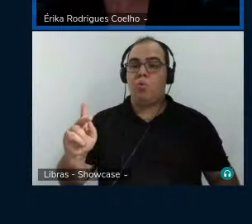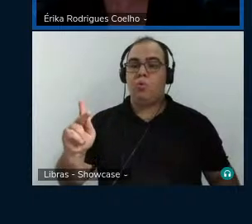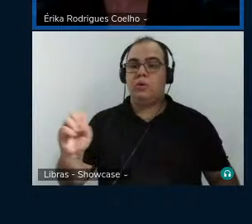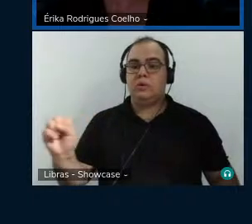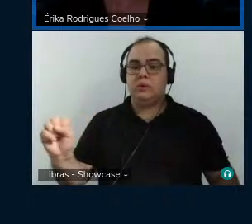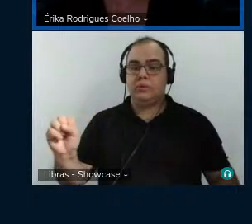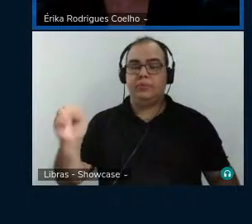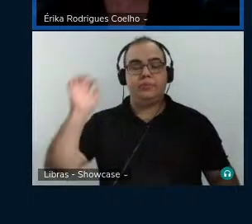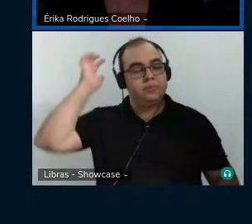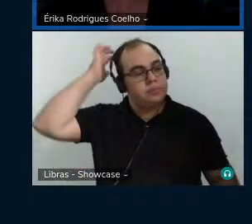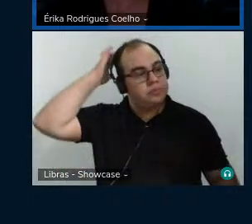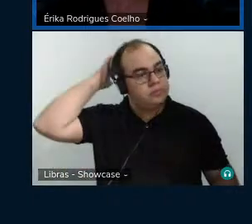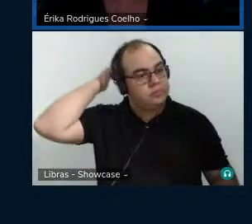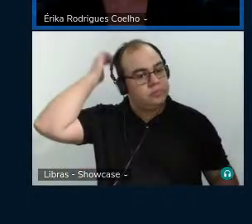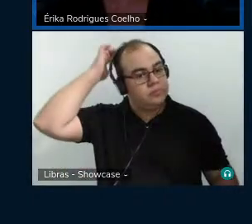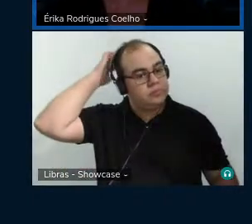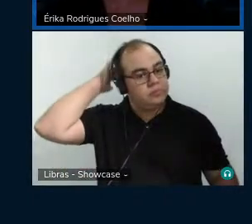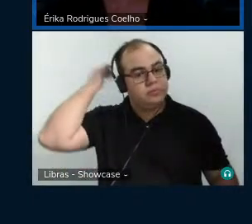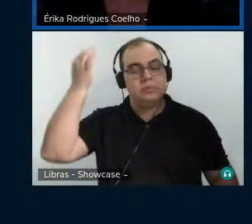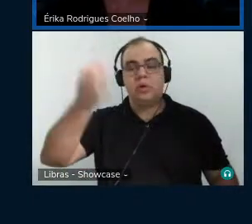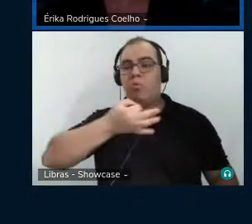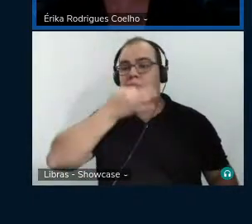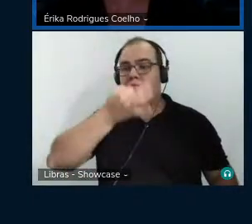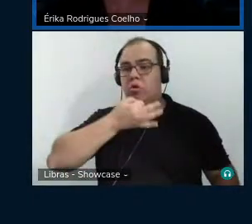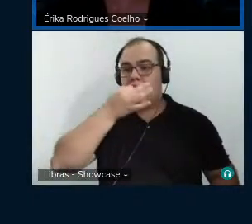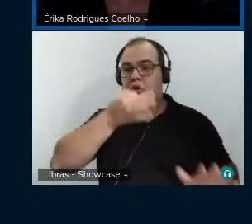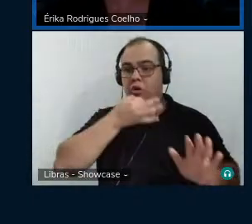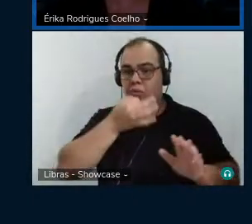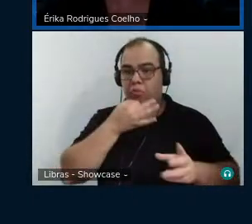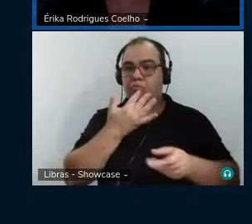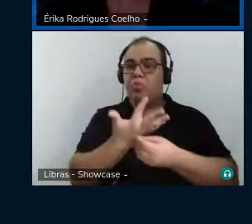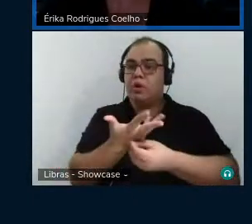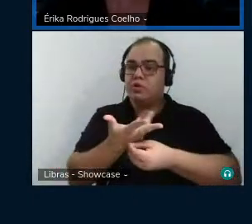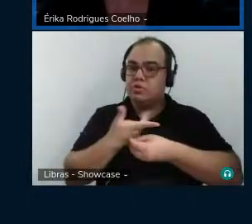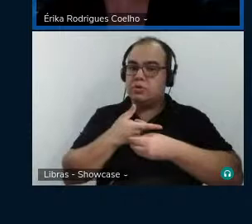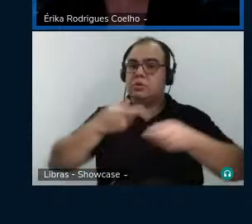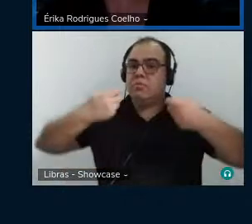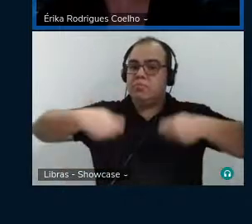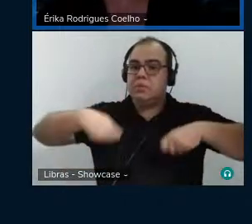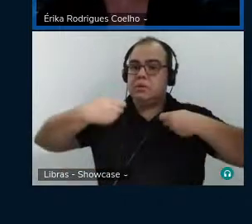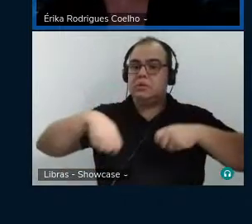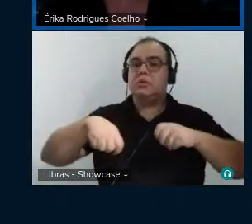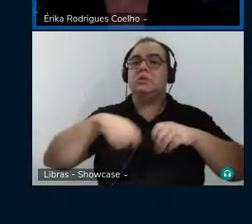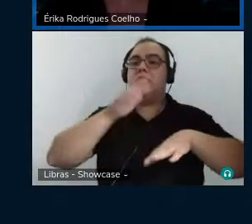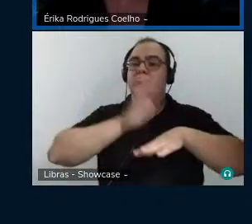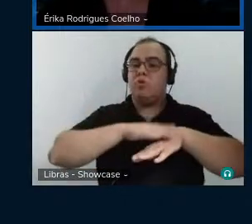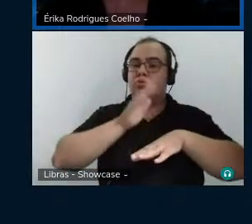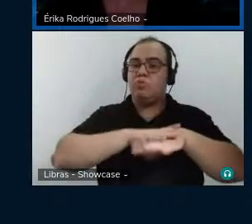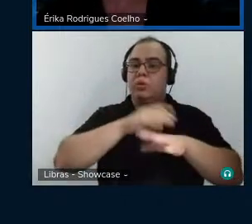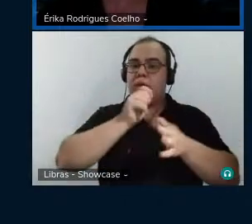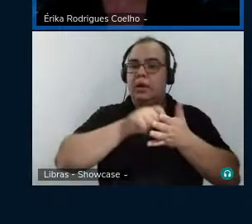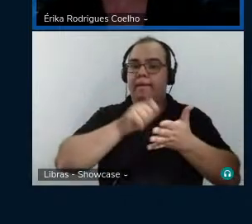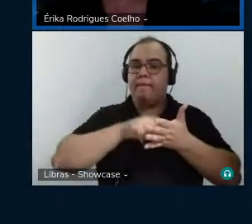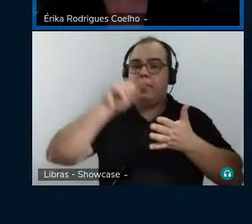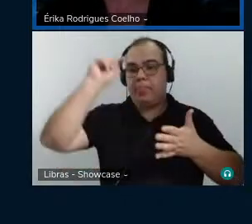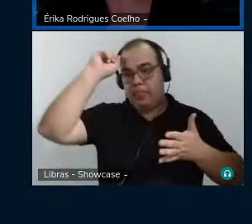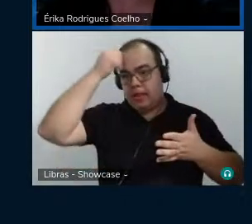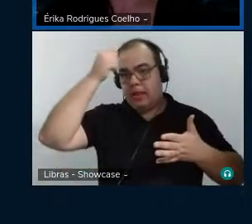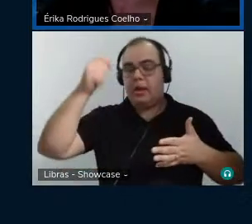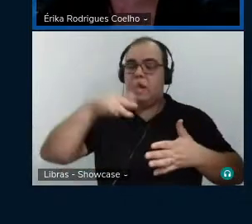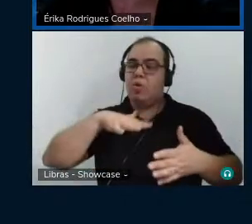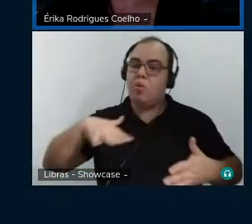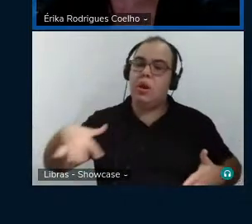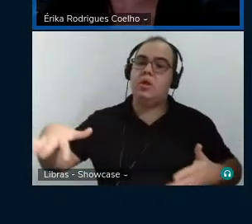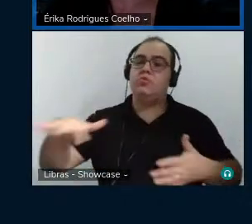no caso, deve ser um ponto de vista interno, a arte produzida deve ser de autoria negra e coletiva, devido